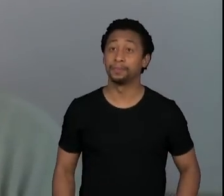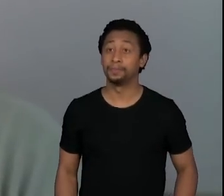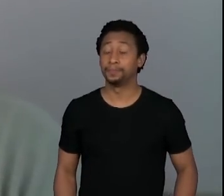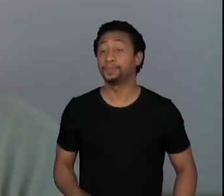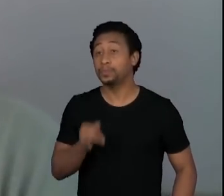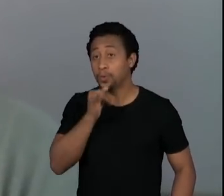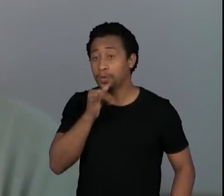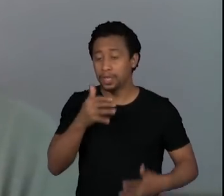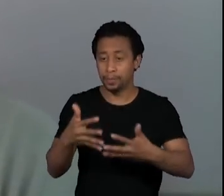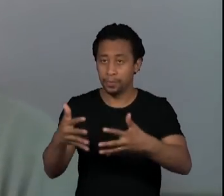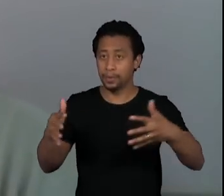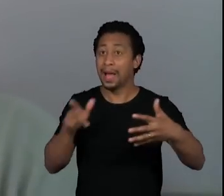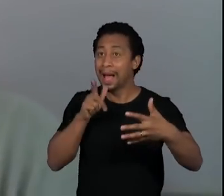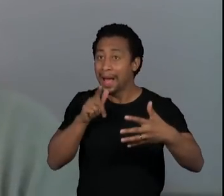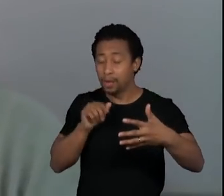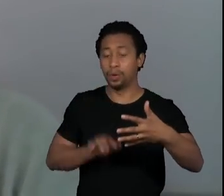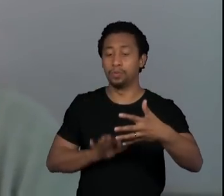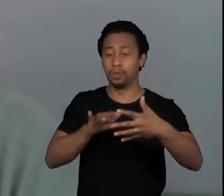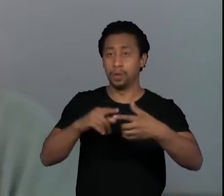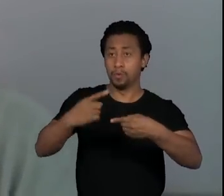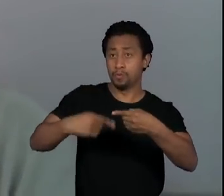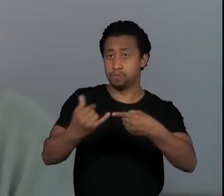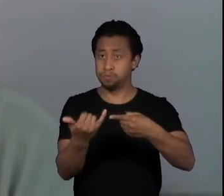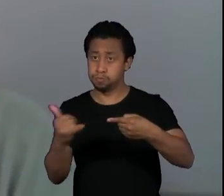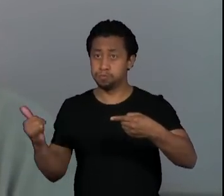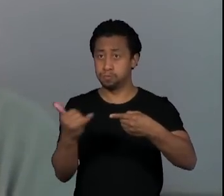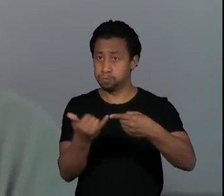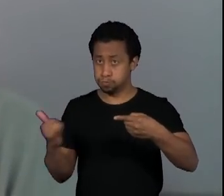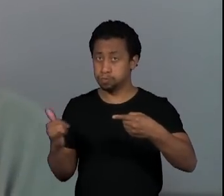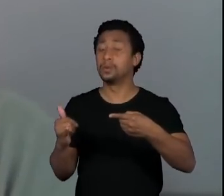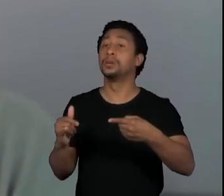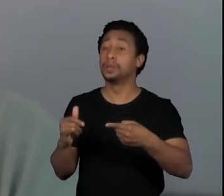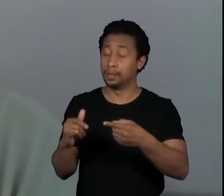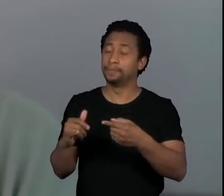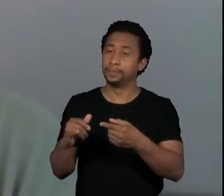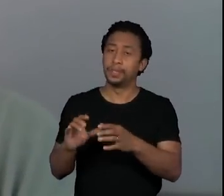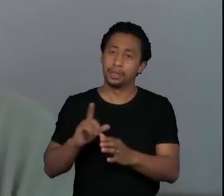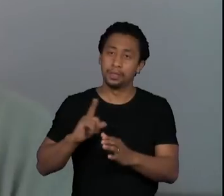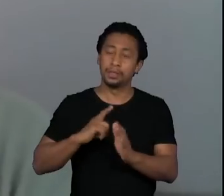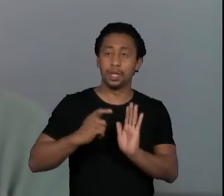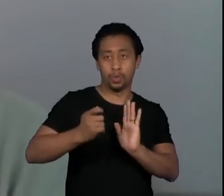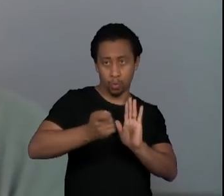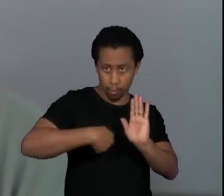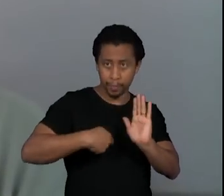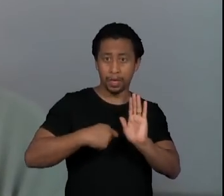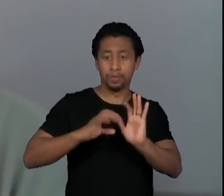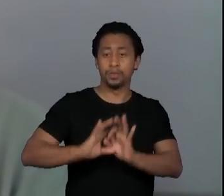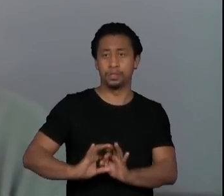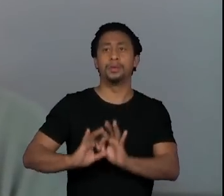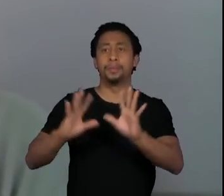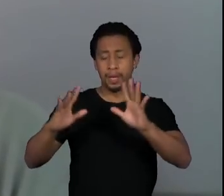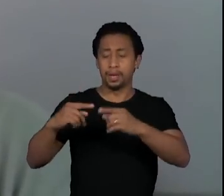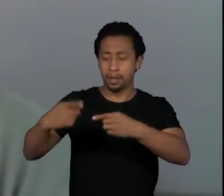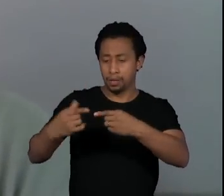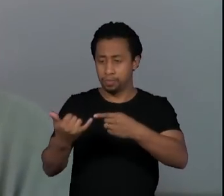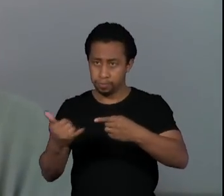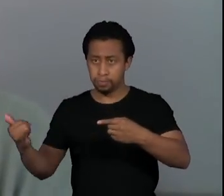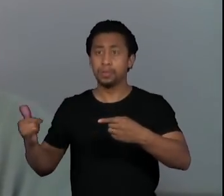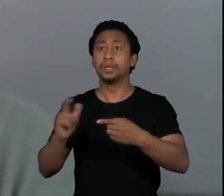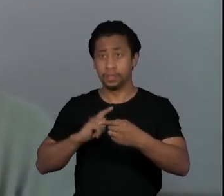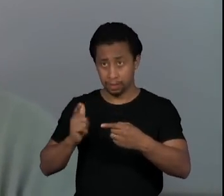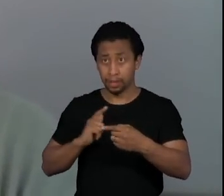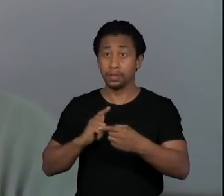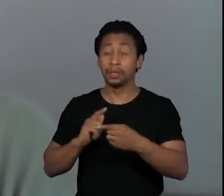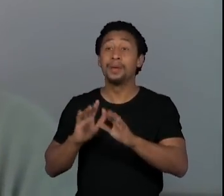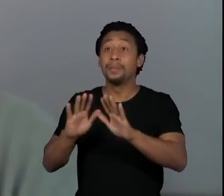que é conhecida como PCH, a licença é feita somente para o impacto do entorno desse empreendimento.